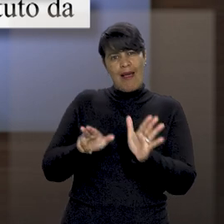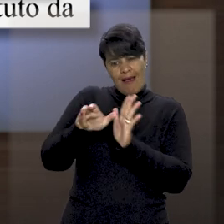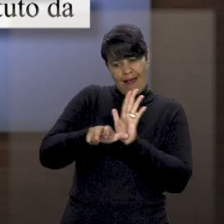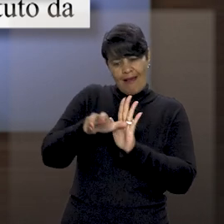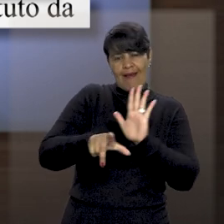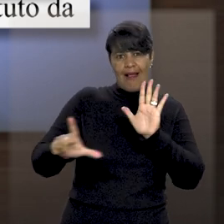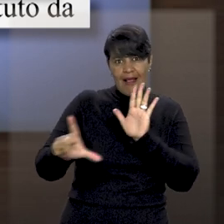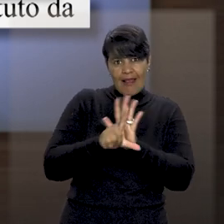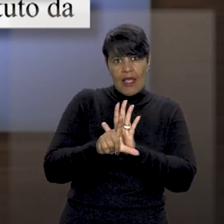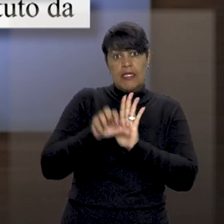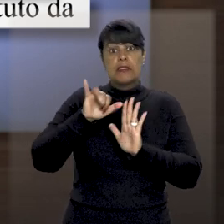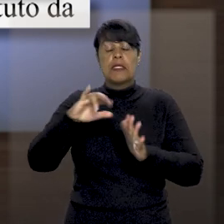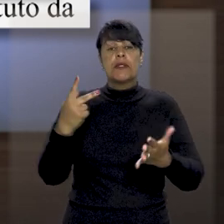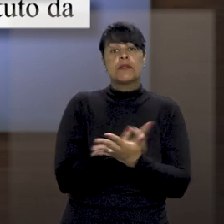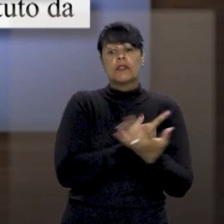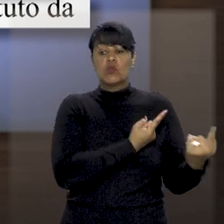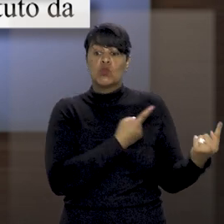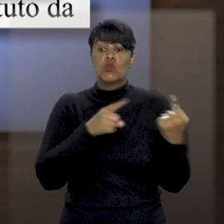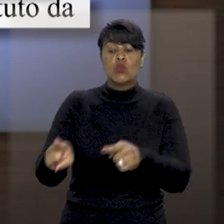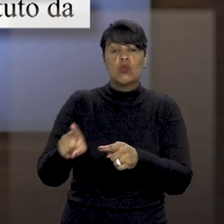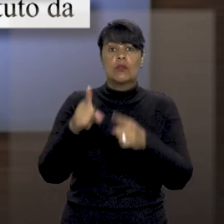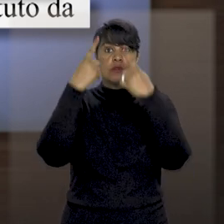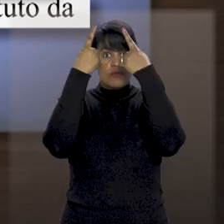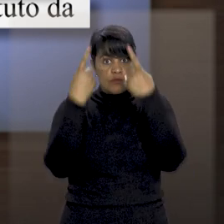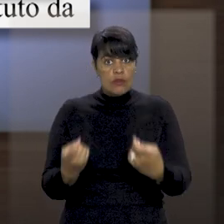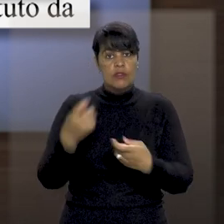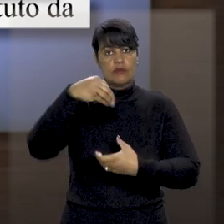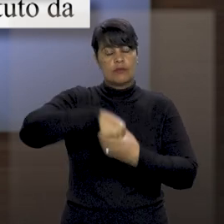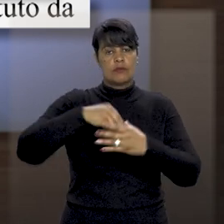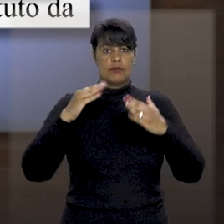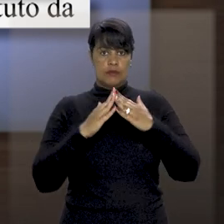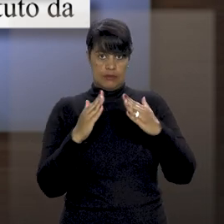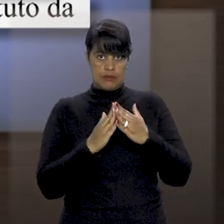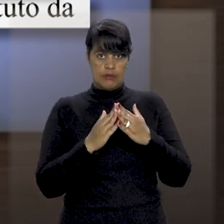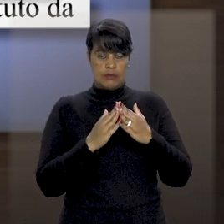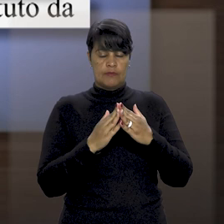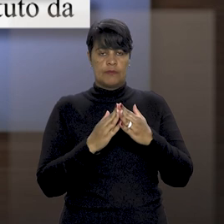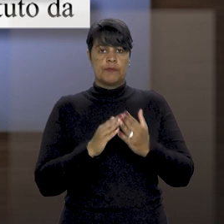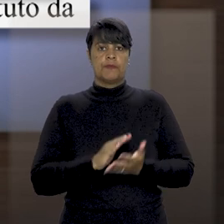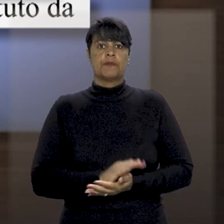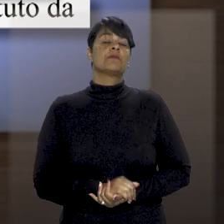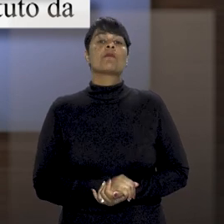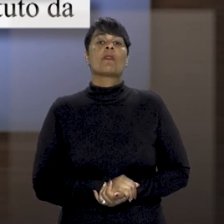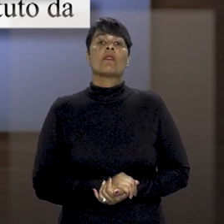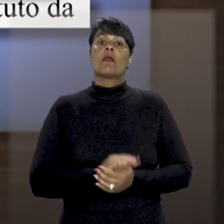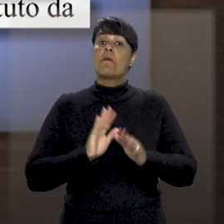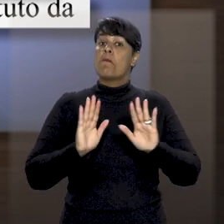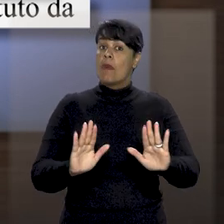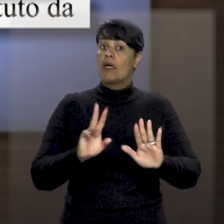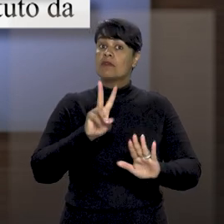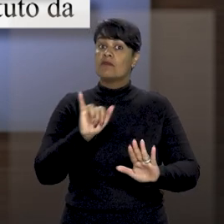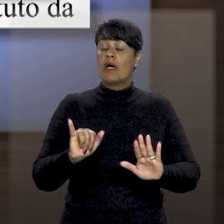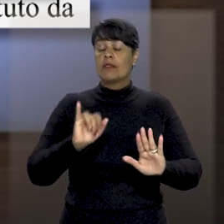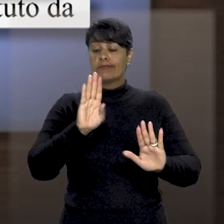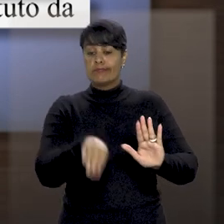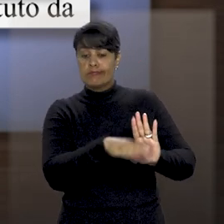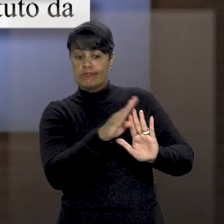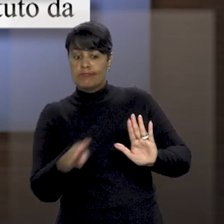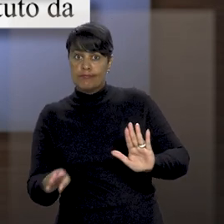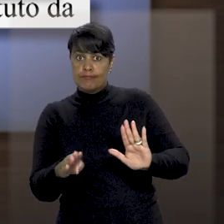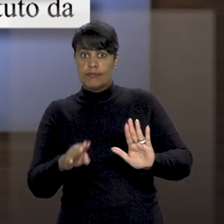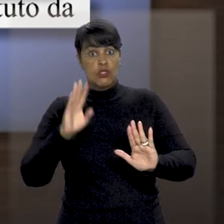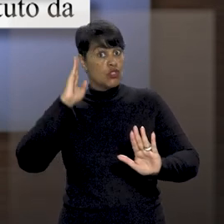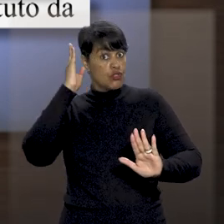nos casos de violência doméstica e familiar praticada contra a mulher, afastando-se automaticamente